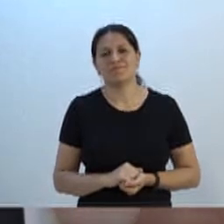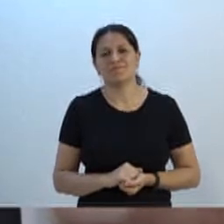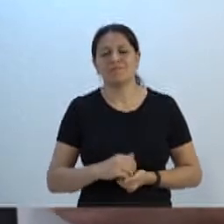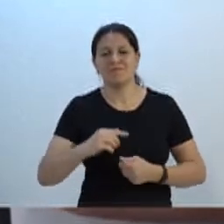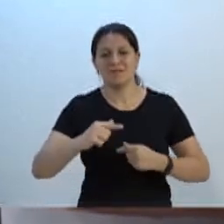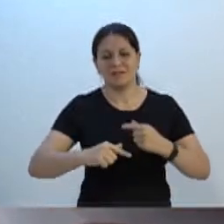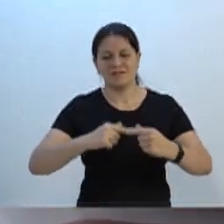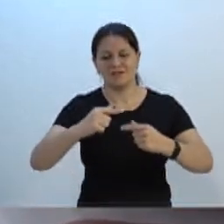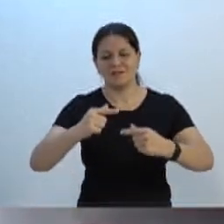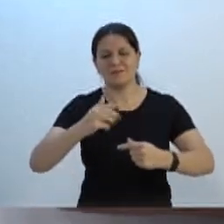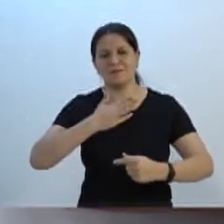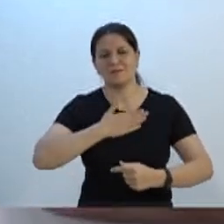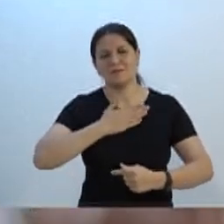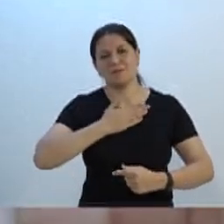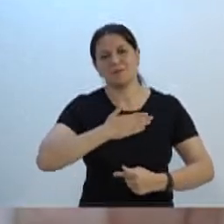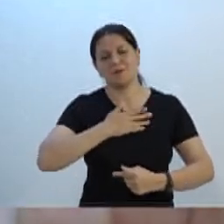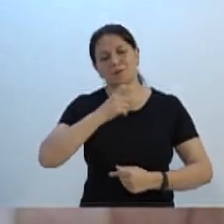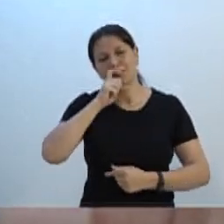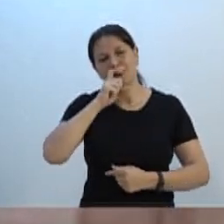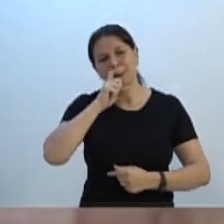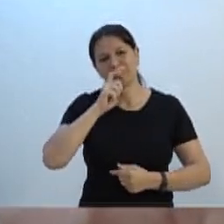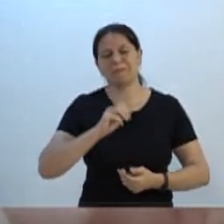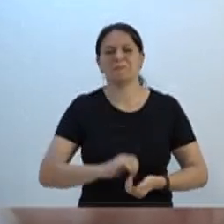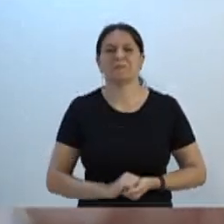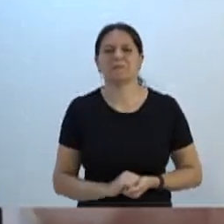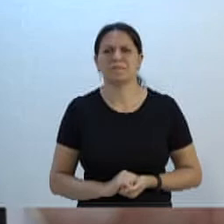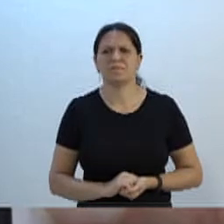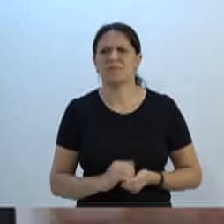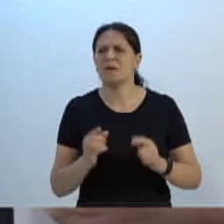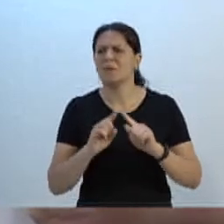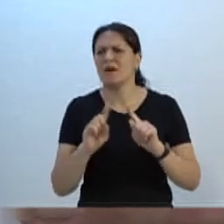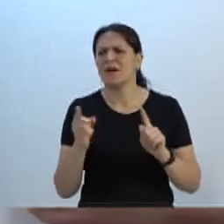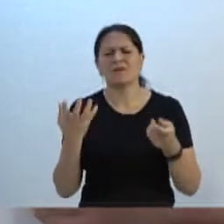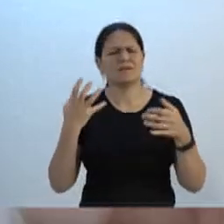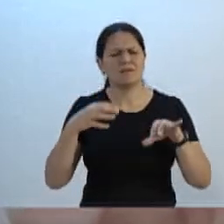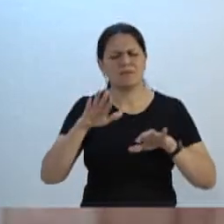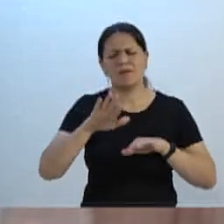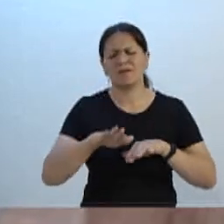geração do meu saudoso pai. Mas eu não quero aqui